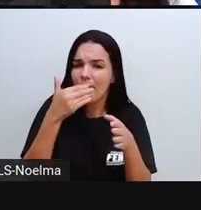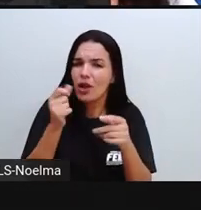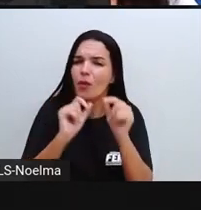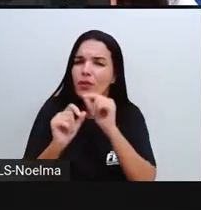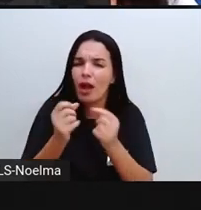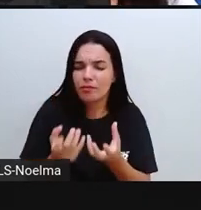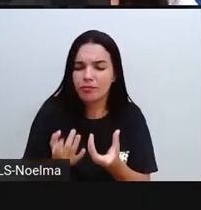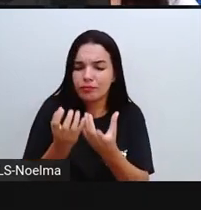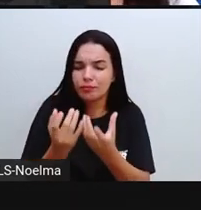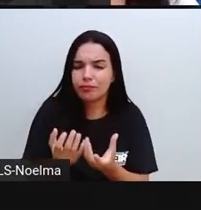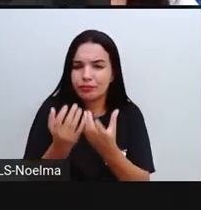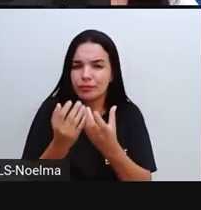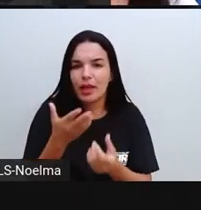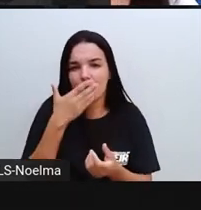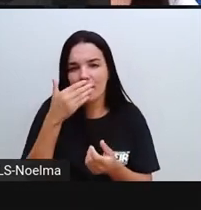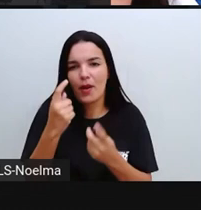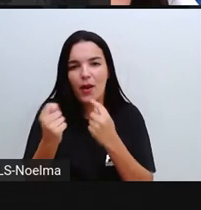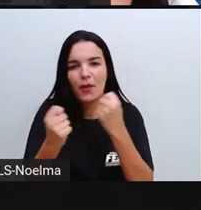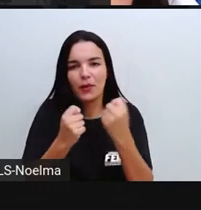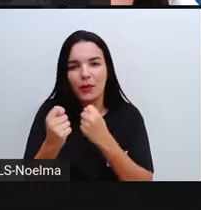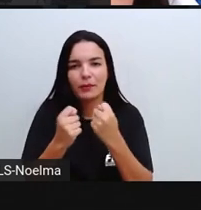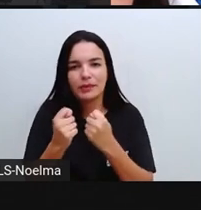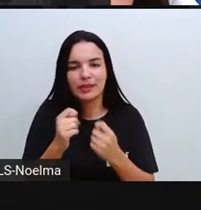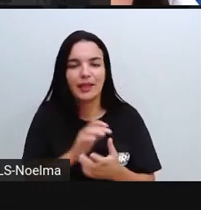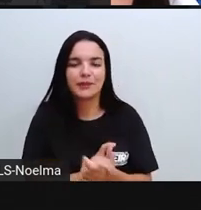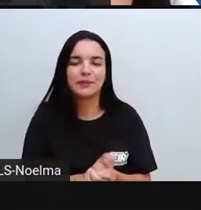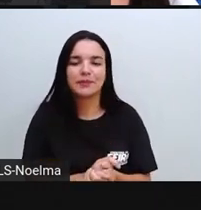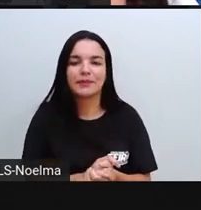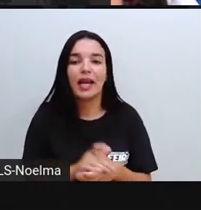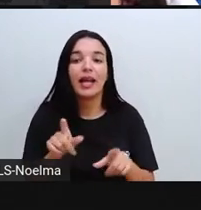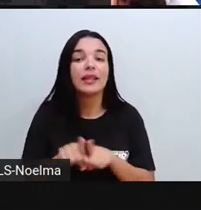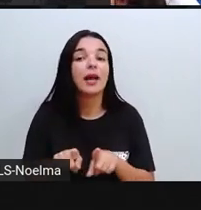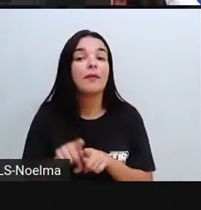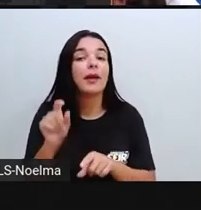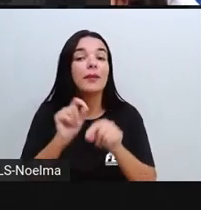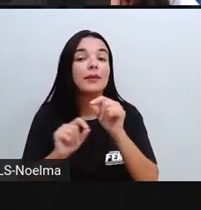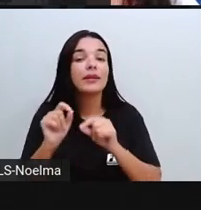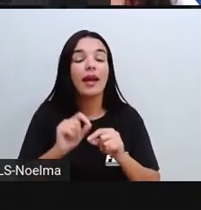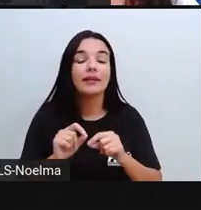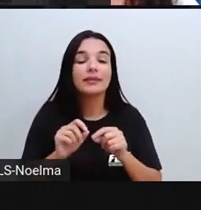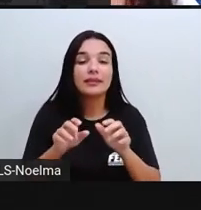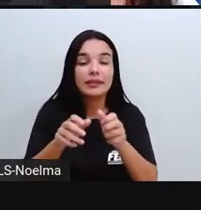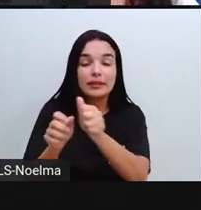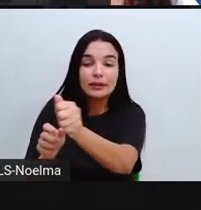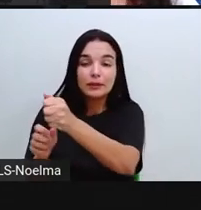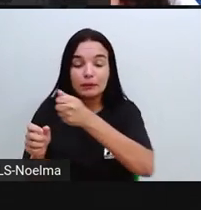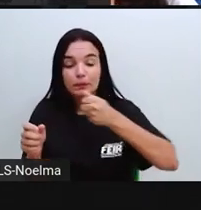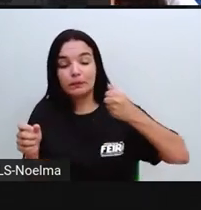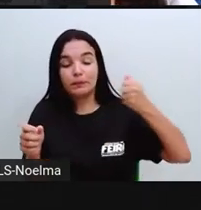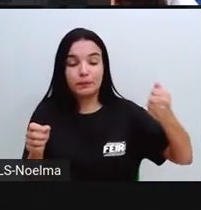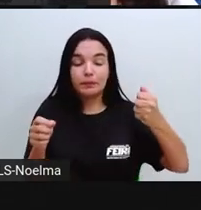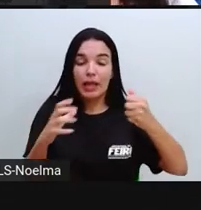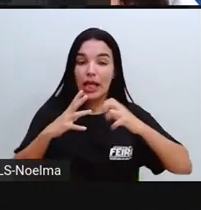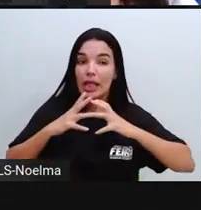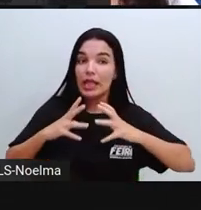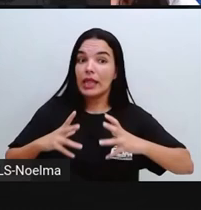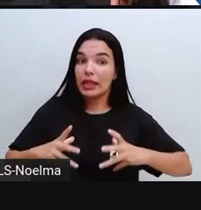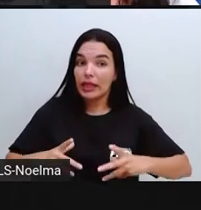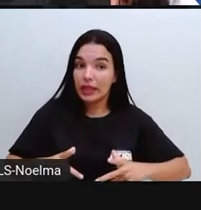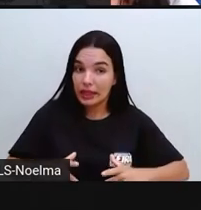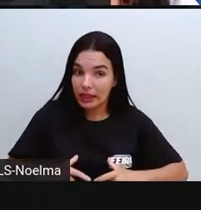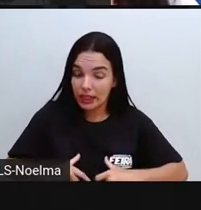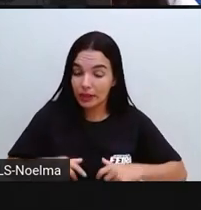carvão, que a gente vai estar economizando também energia. E mantenha os aparelhos limpos, inclusive